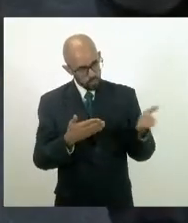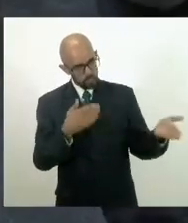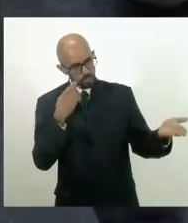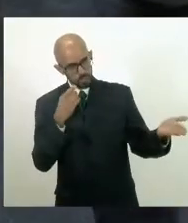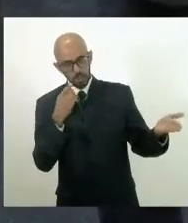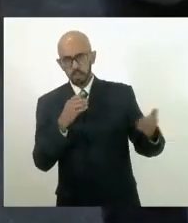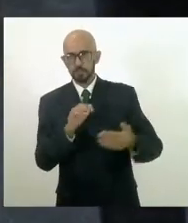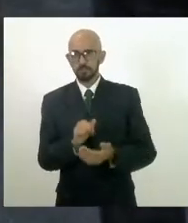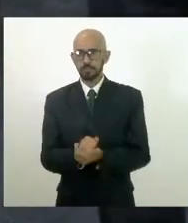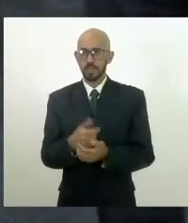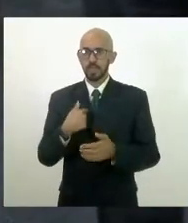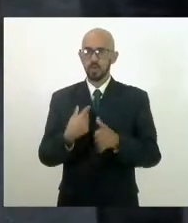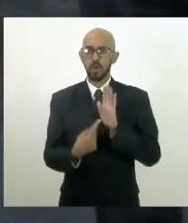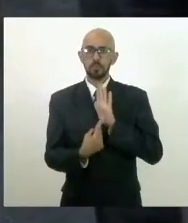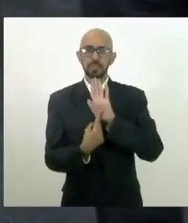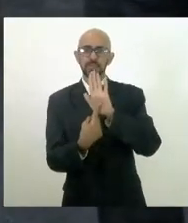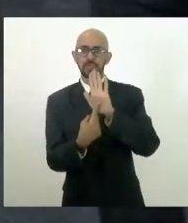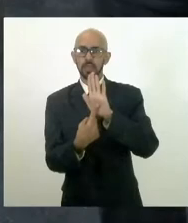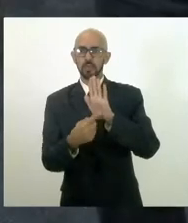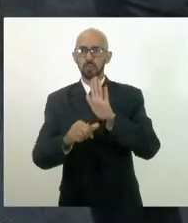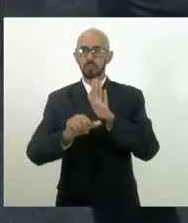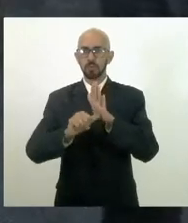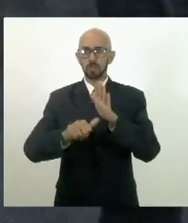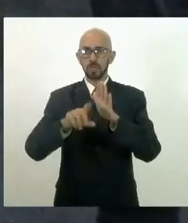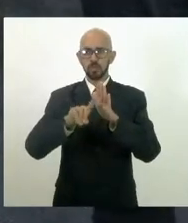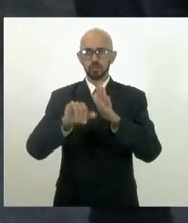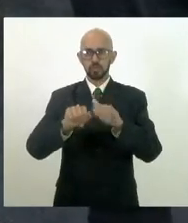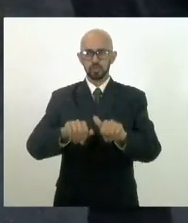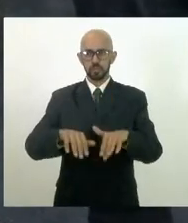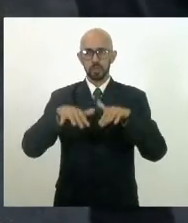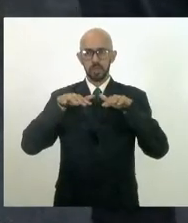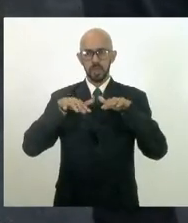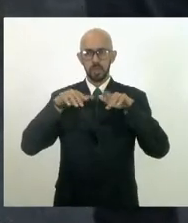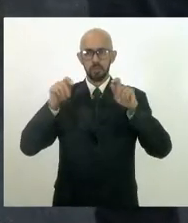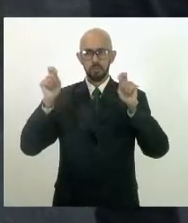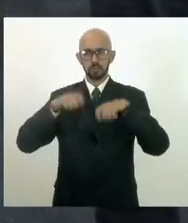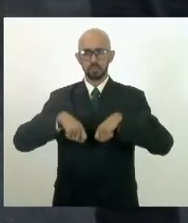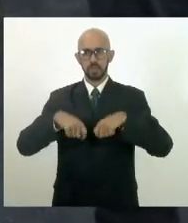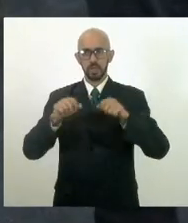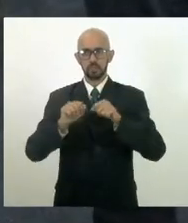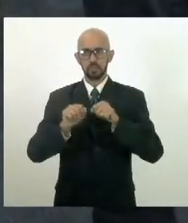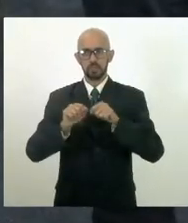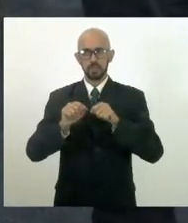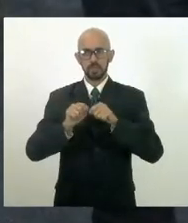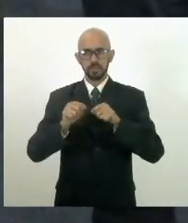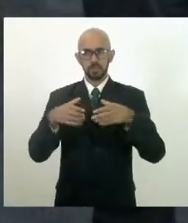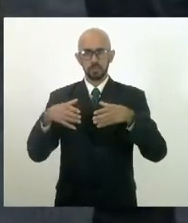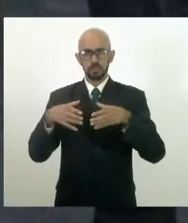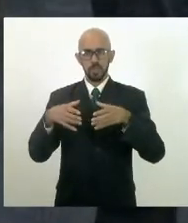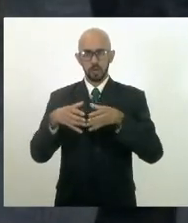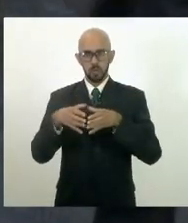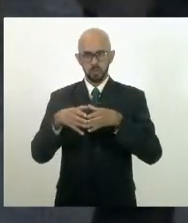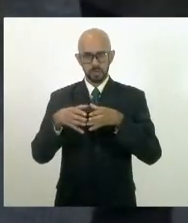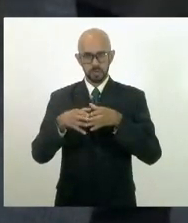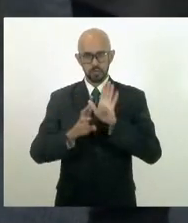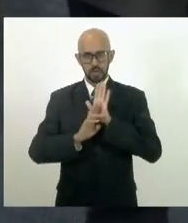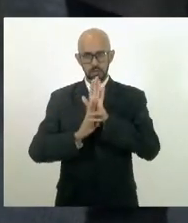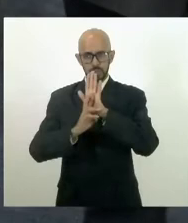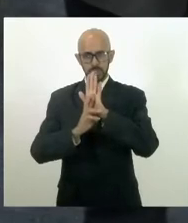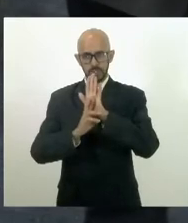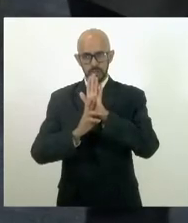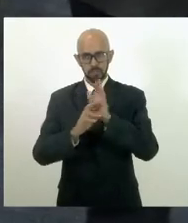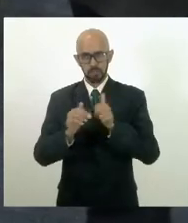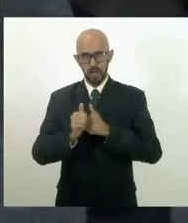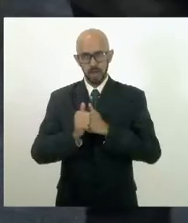casa no primeiro dia de plenário também a possibilidade de construir uma comissão de representação para